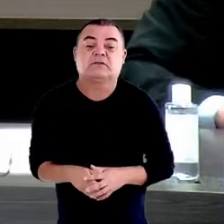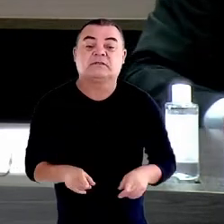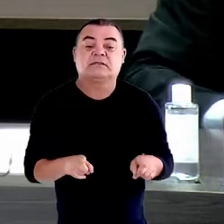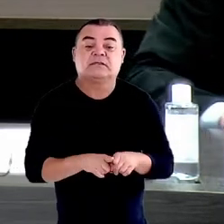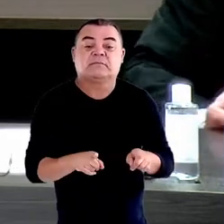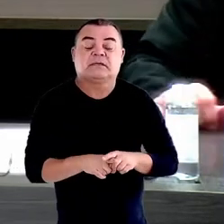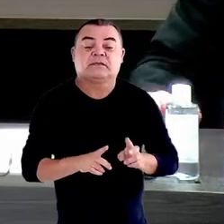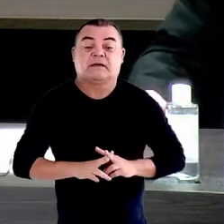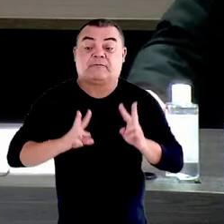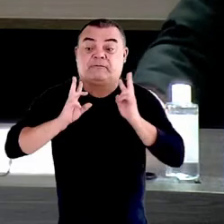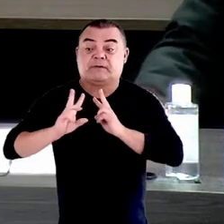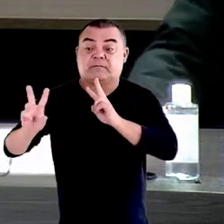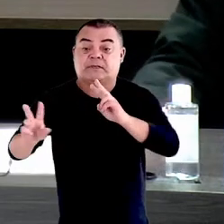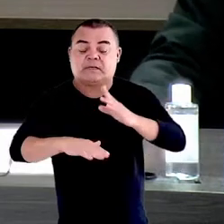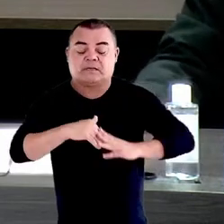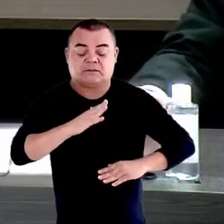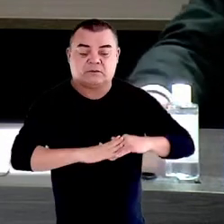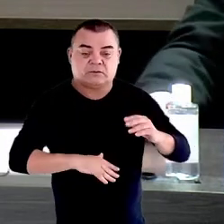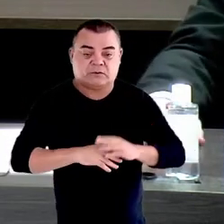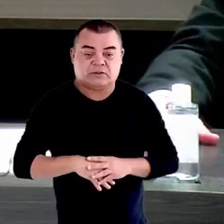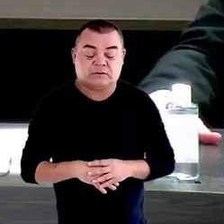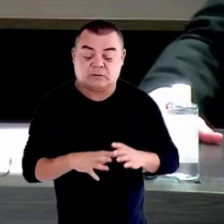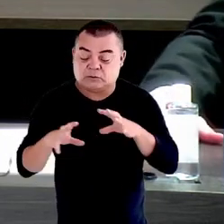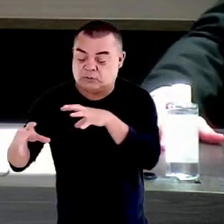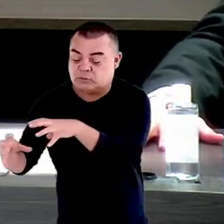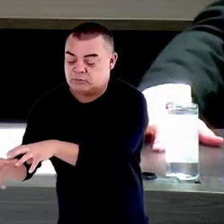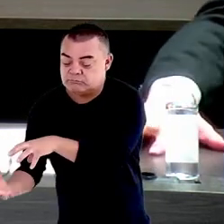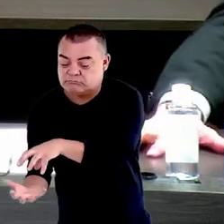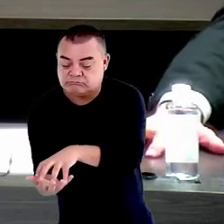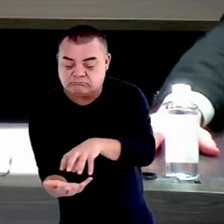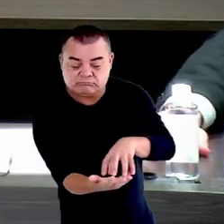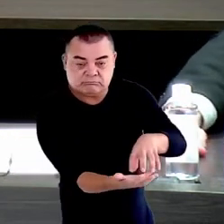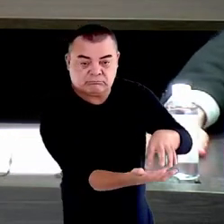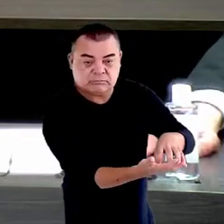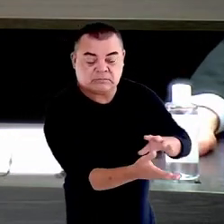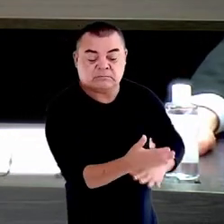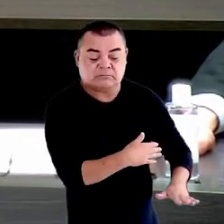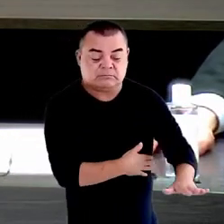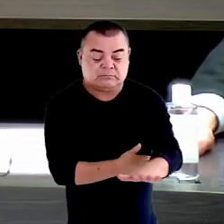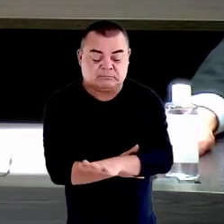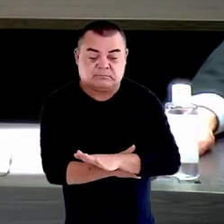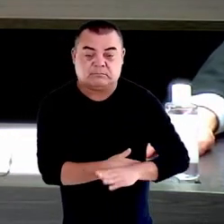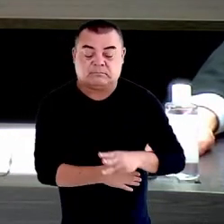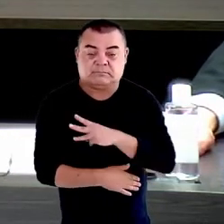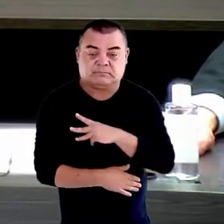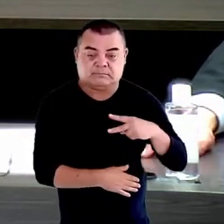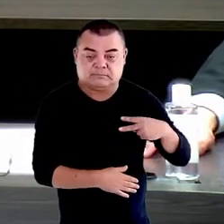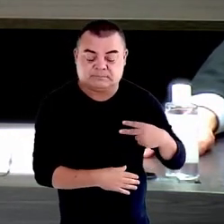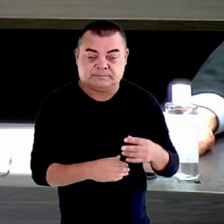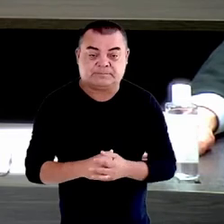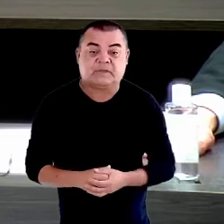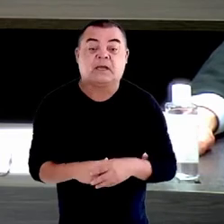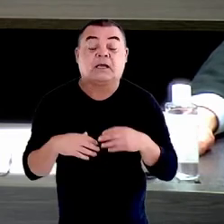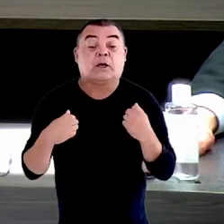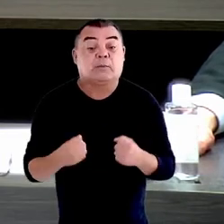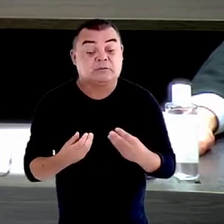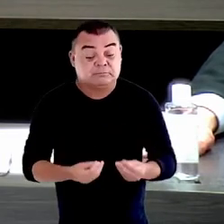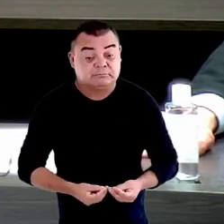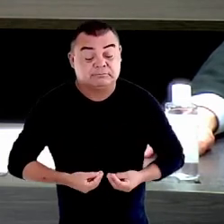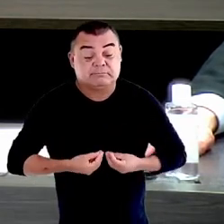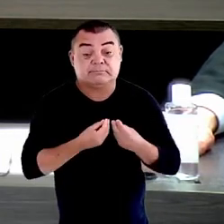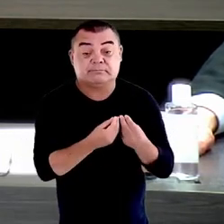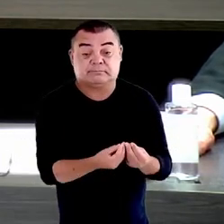visibilidade de ações desenvolvidas setorialmente em todos os ramos e todas as unidades do Ministério Público, possam dar,